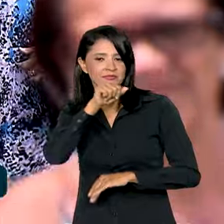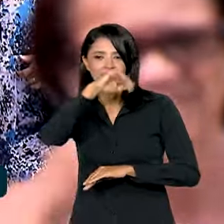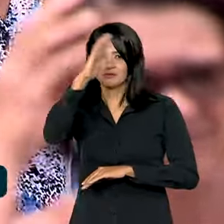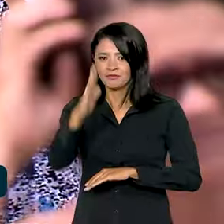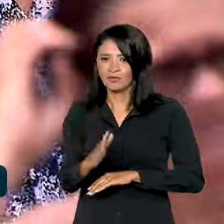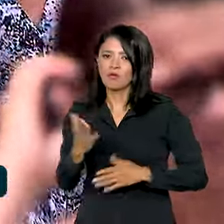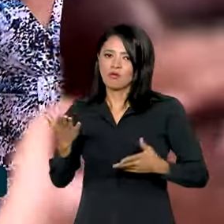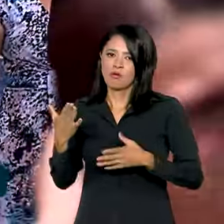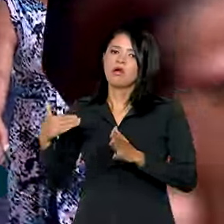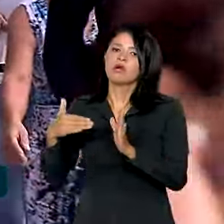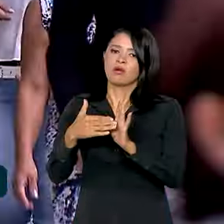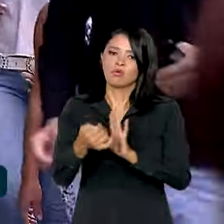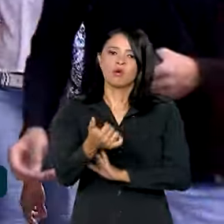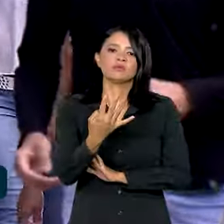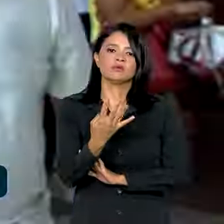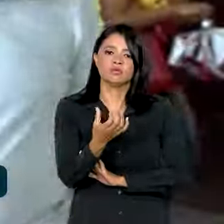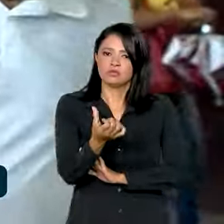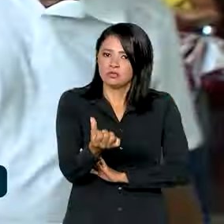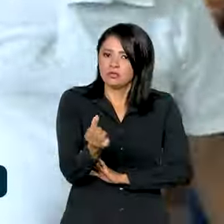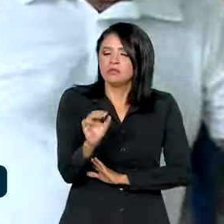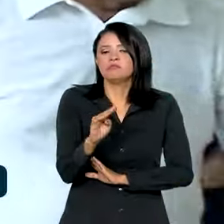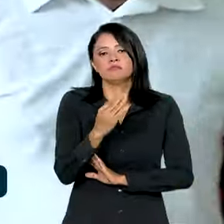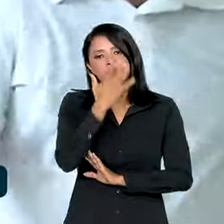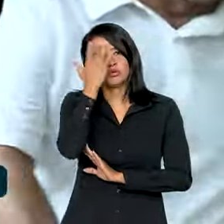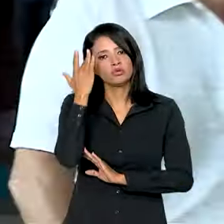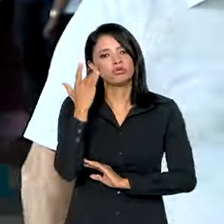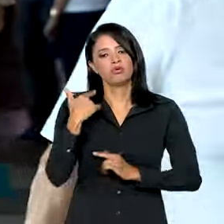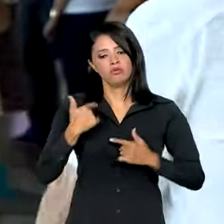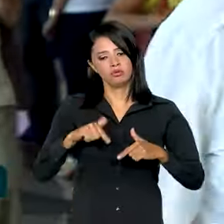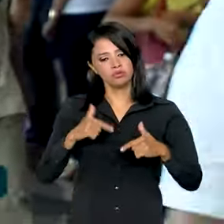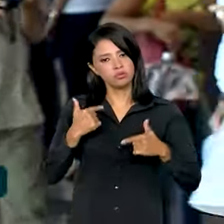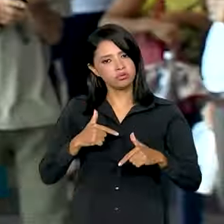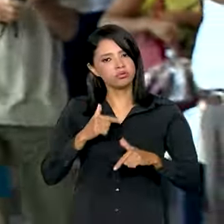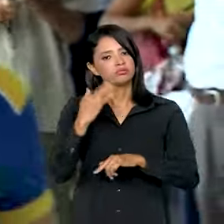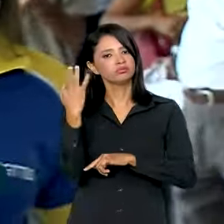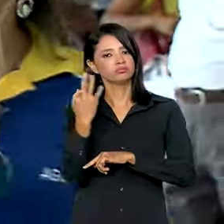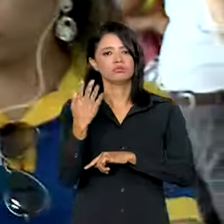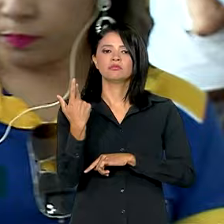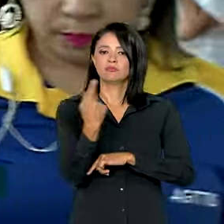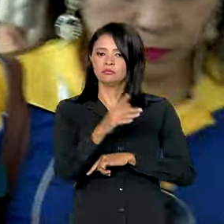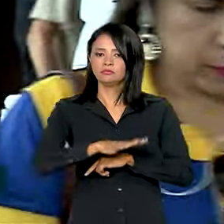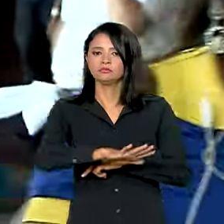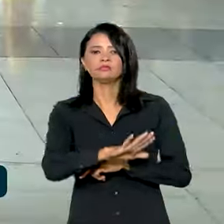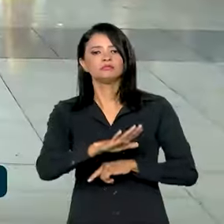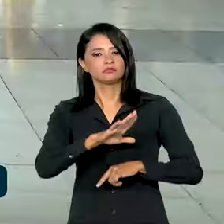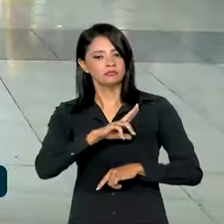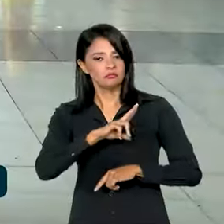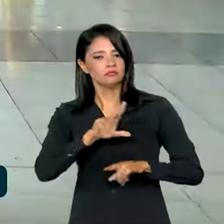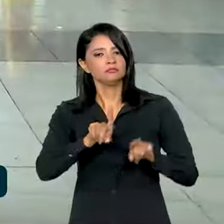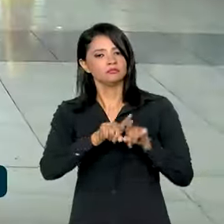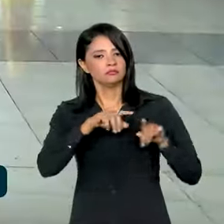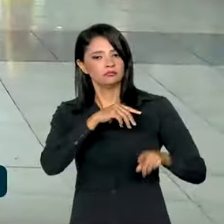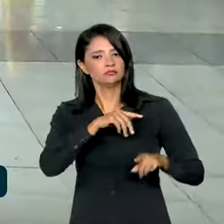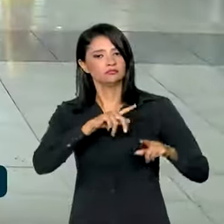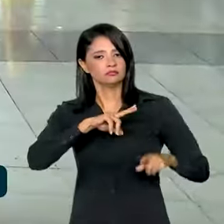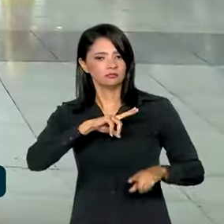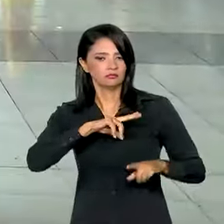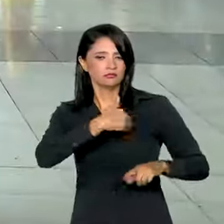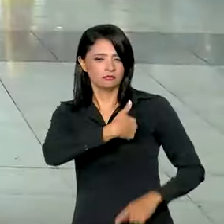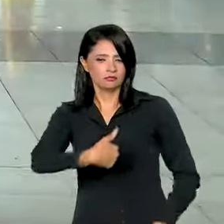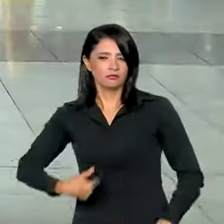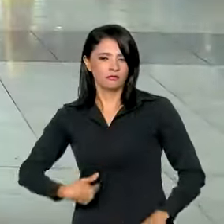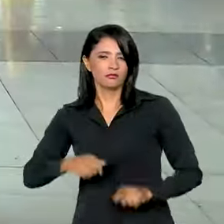46 milhões de pessoas trabalhando formalmente nos setores público e privado. Só no mês de